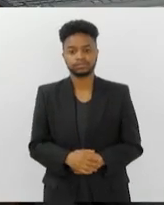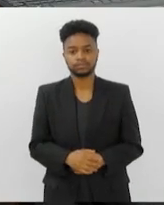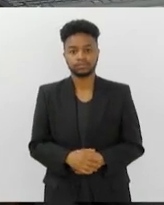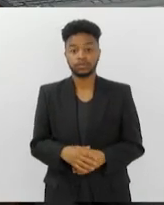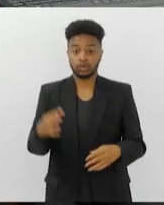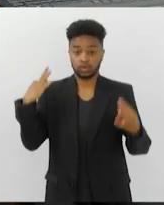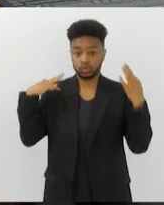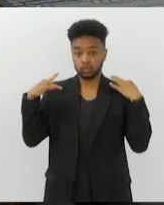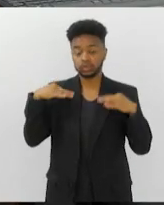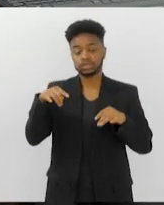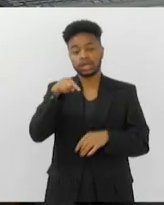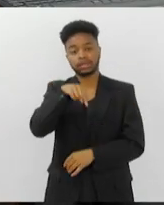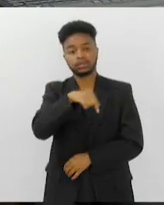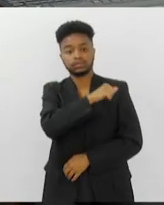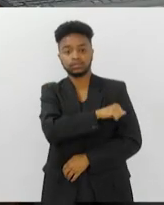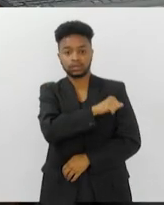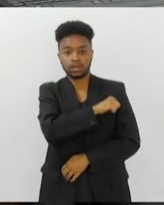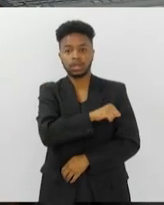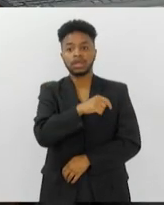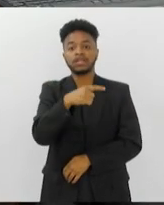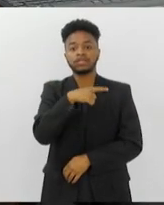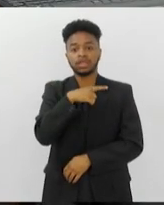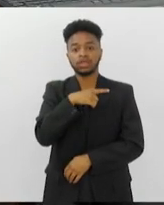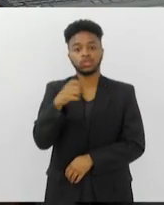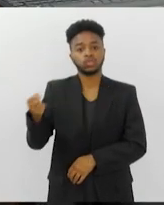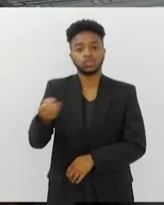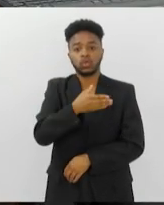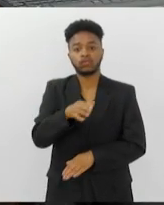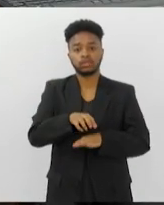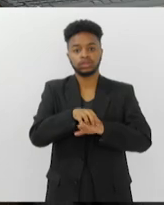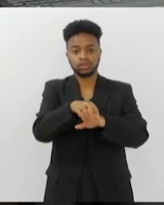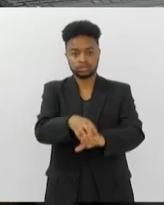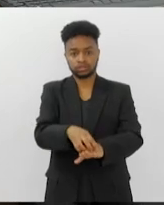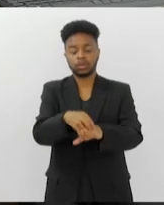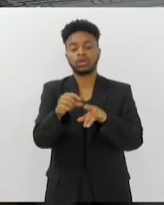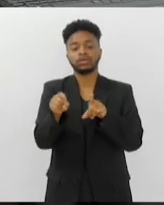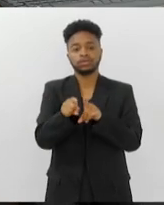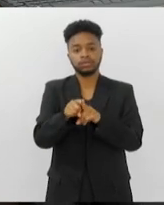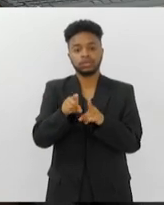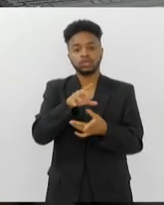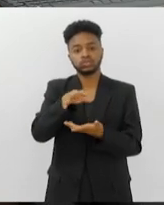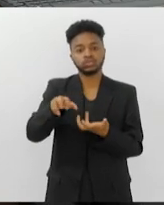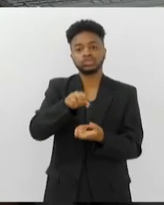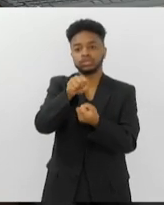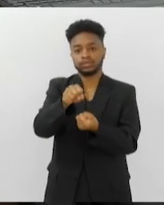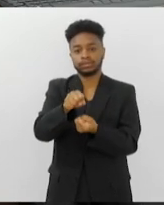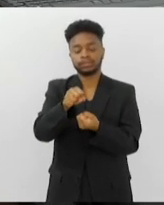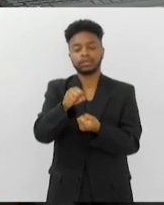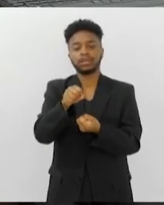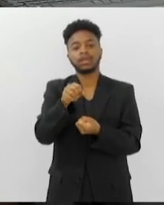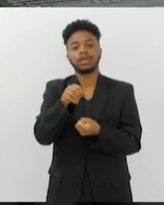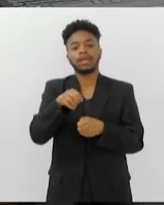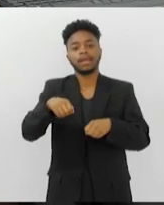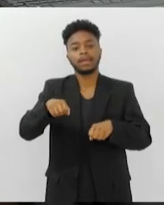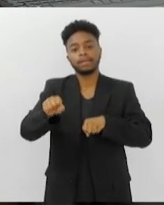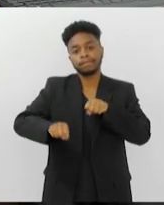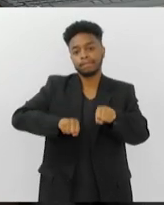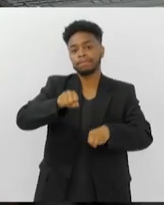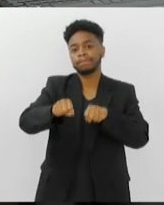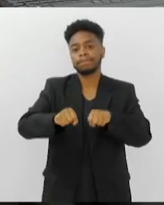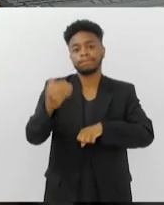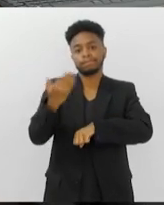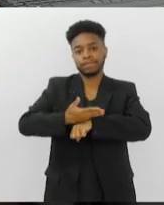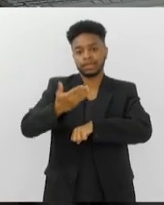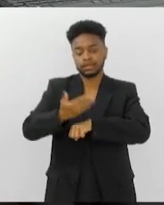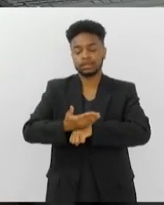Turistas e cariocas já podem contar com mais um meio de transporte alternativo e sustentável, o Bicitaxi, que já está disponível no